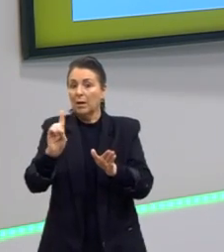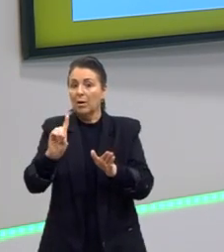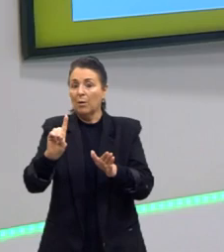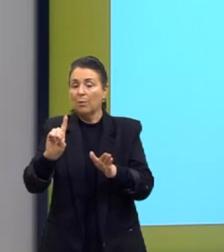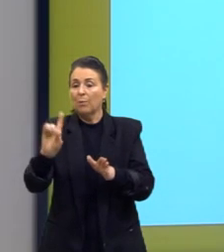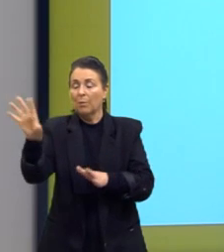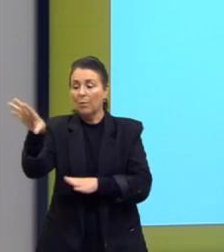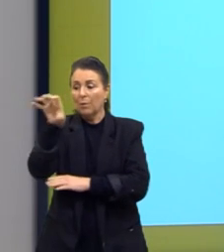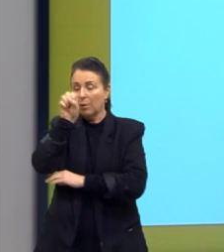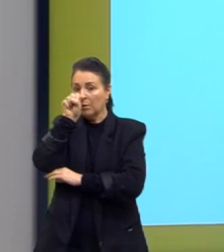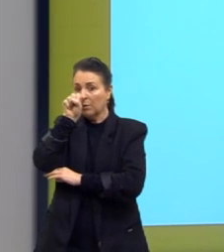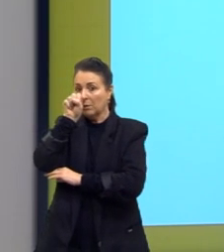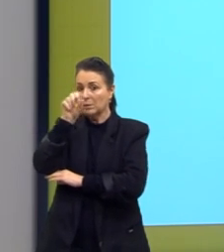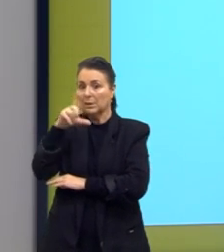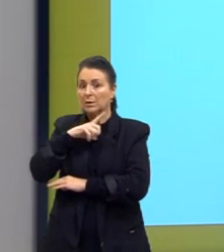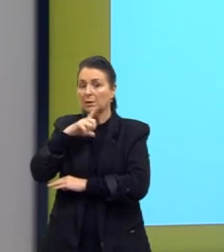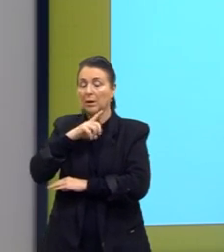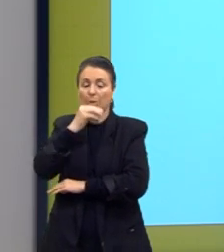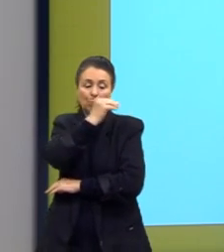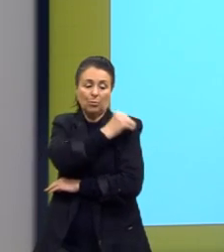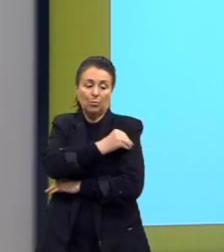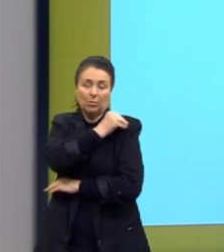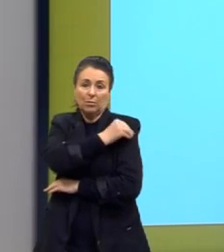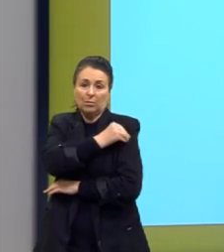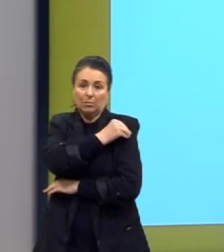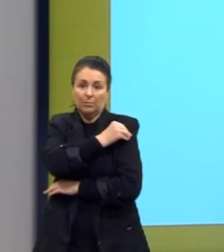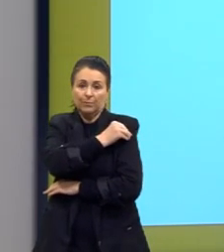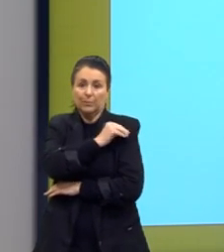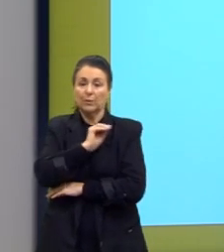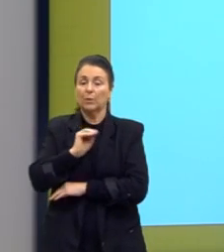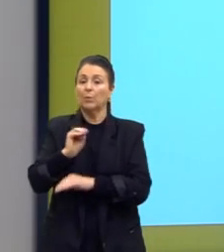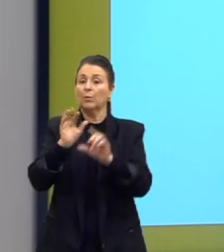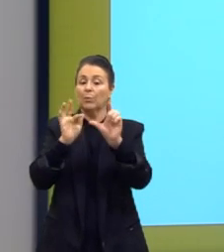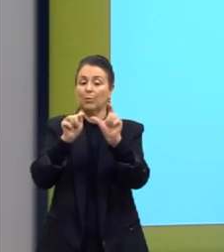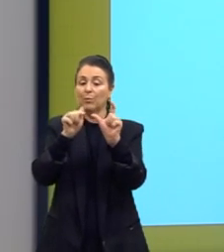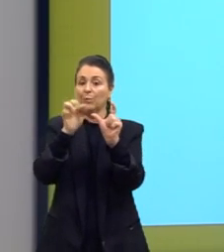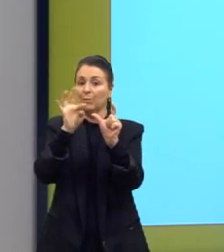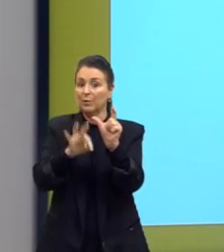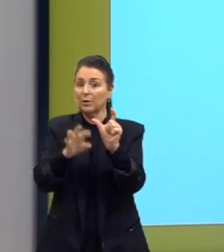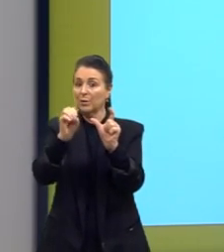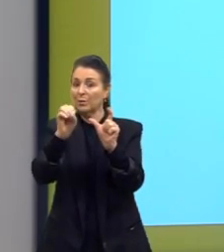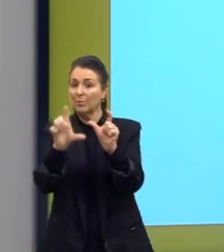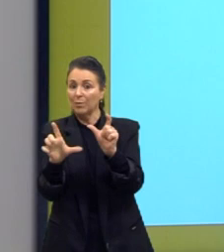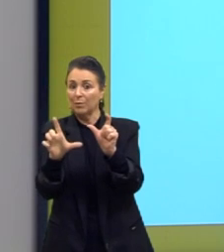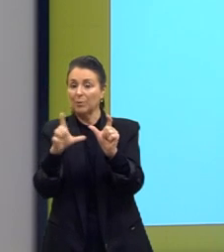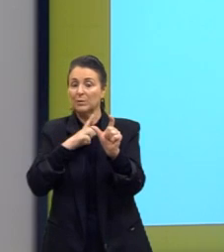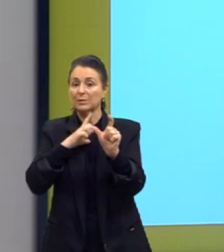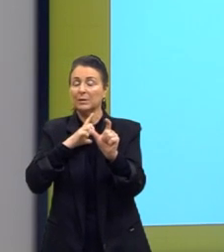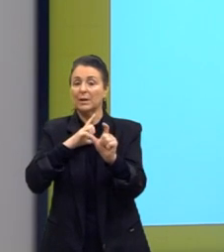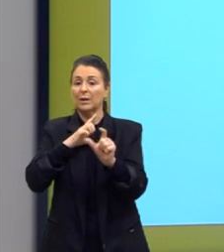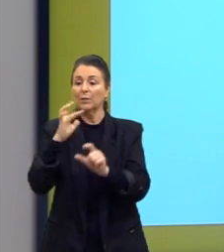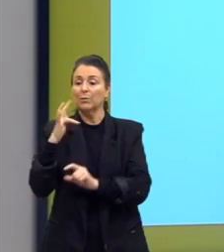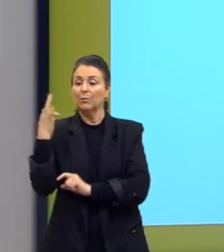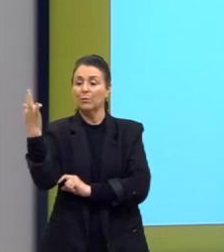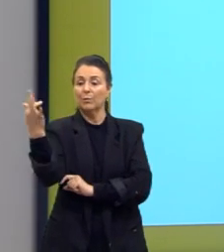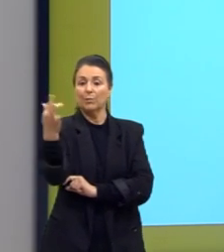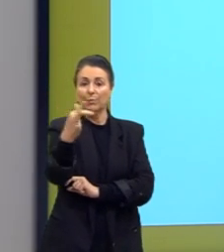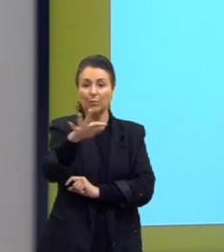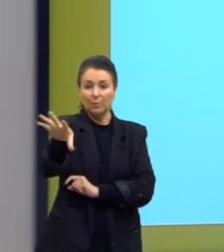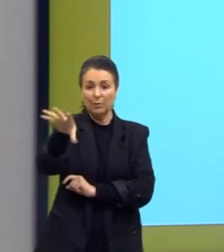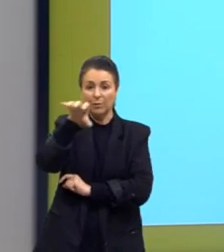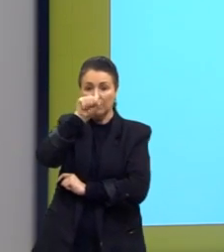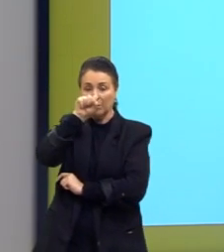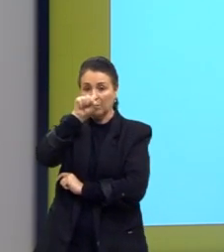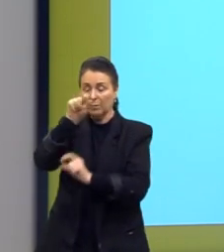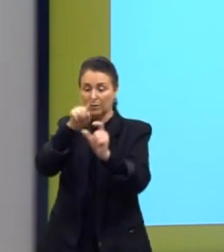eu vou ter os álcools, terminação em O. Se eu tenho os fenóis, que é quando a hidroxila está num